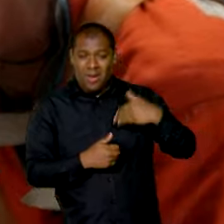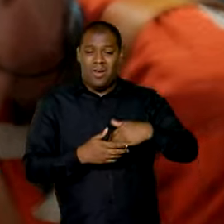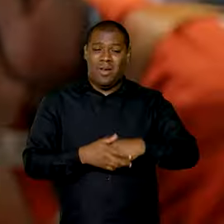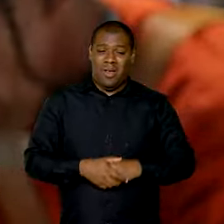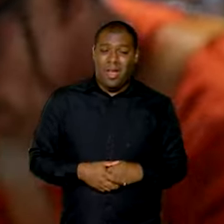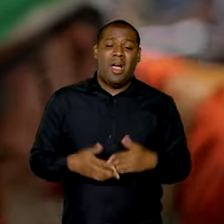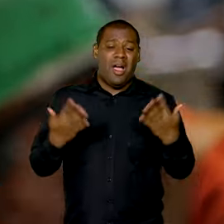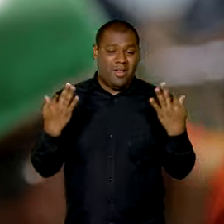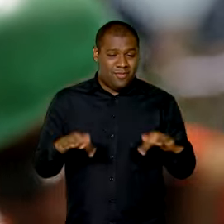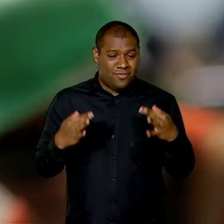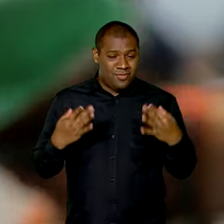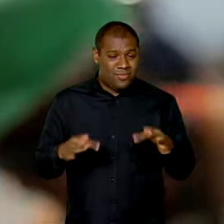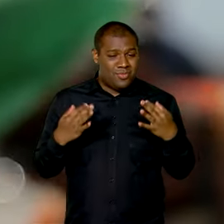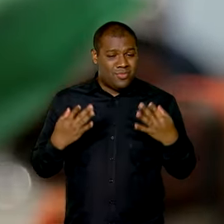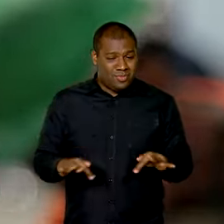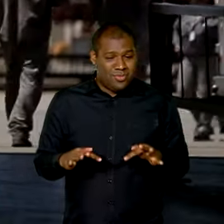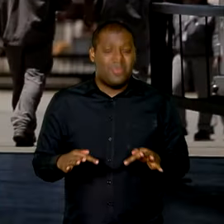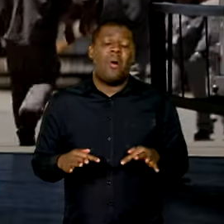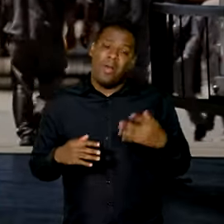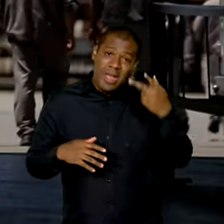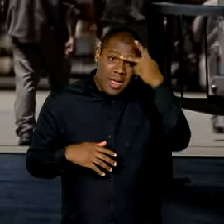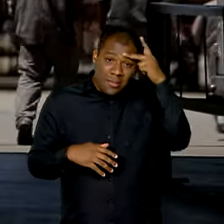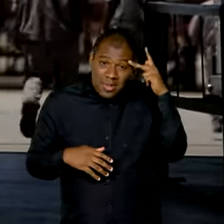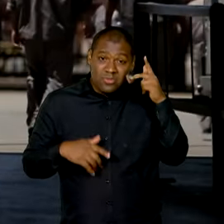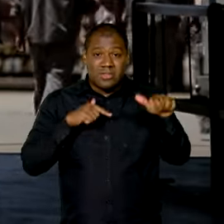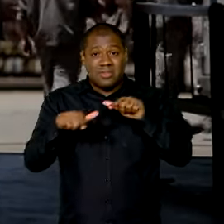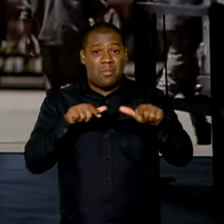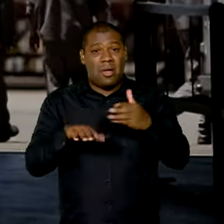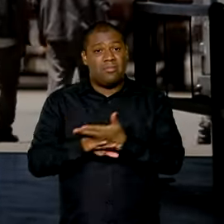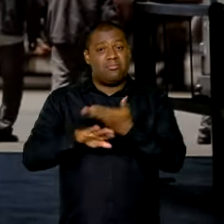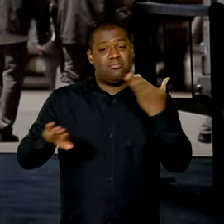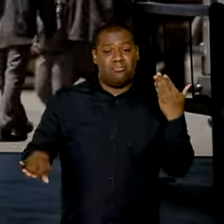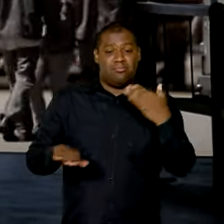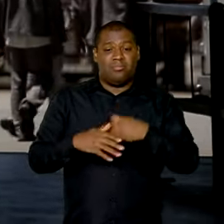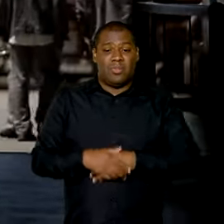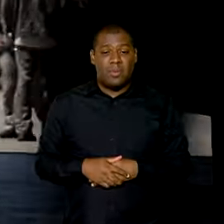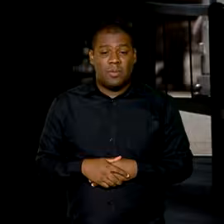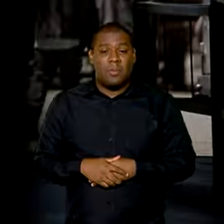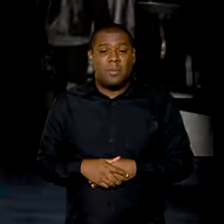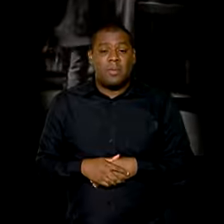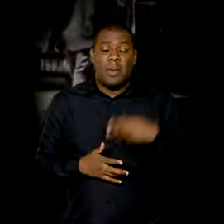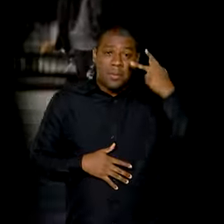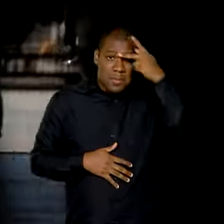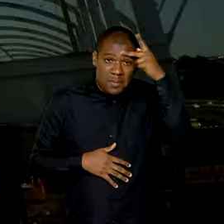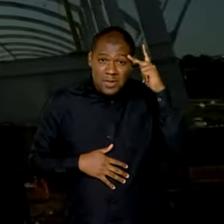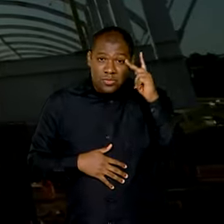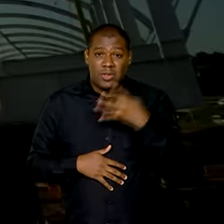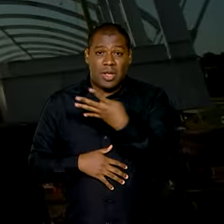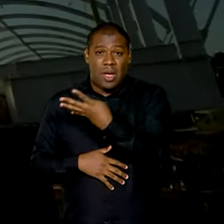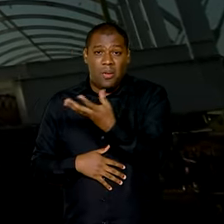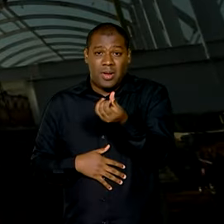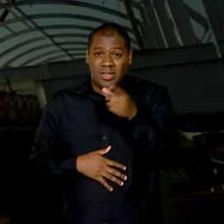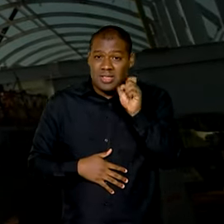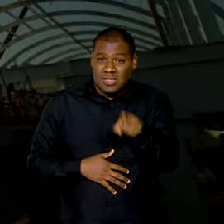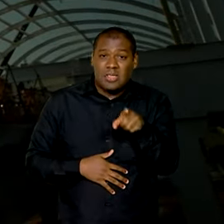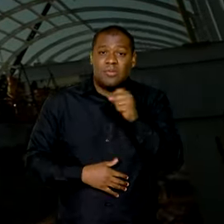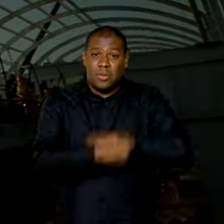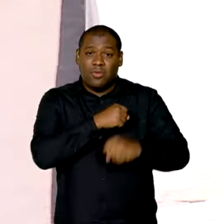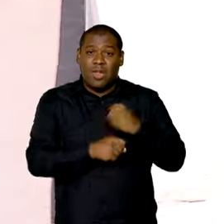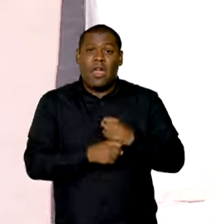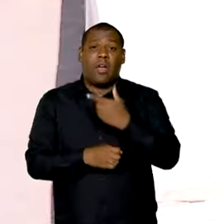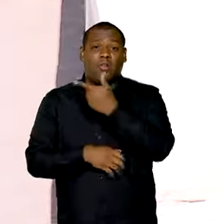causas de afastamento do trabalho. Foram 46 mil e 900 trabalhadores em 2023.